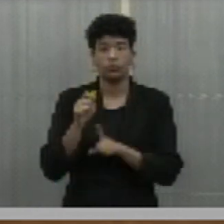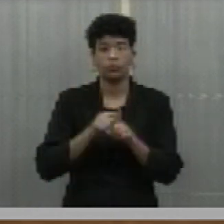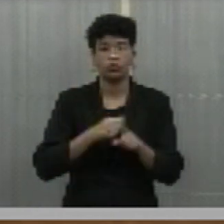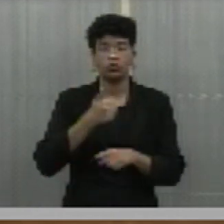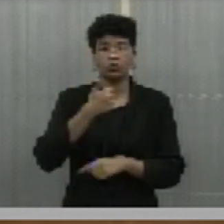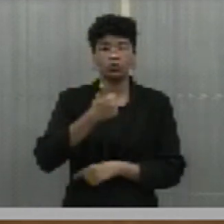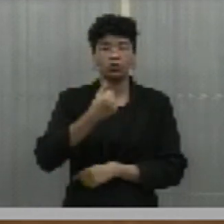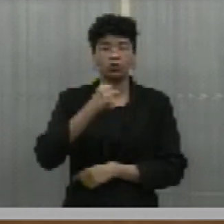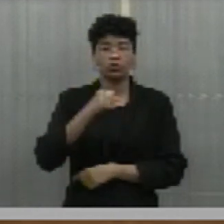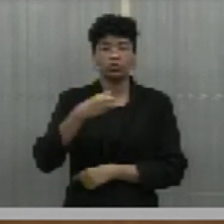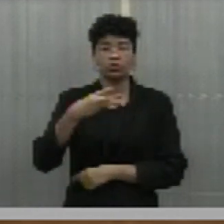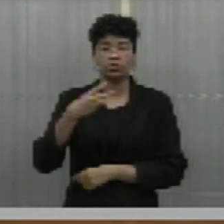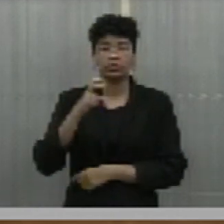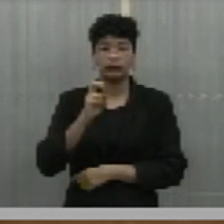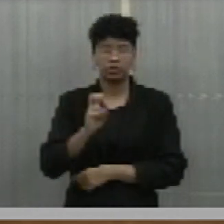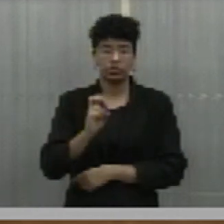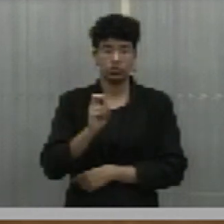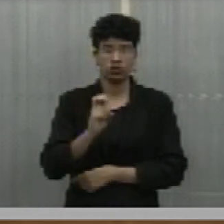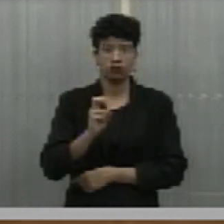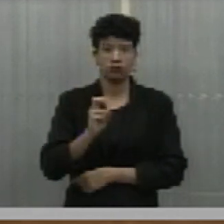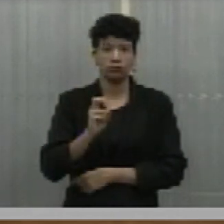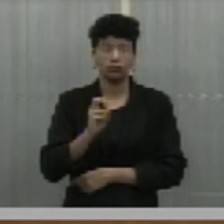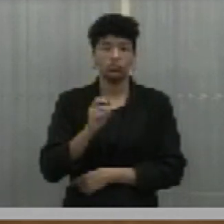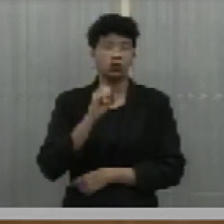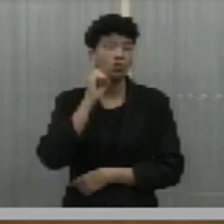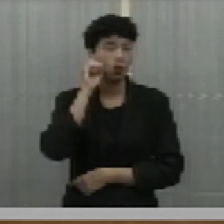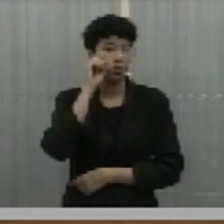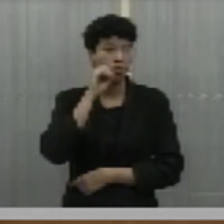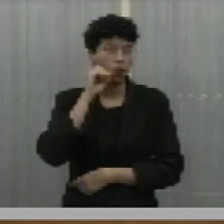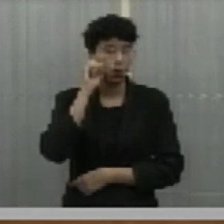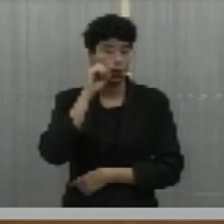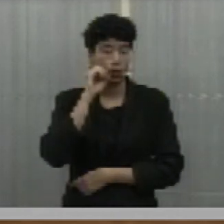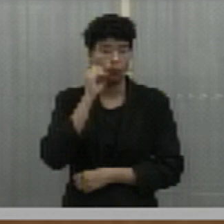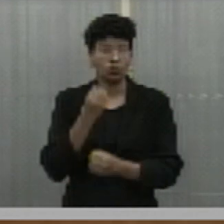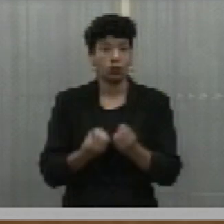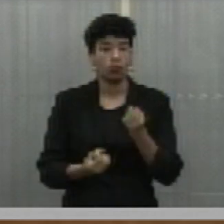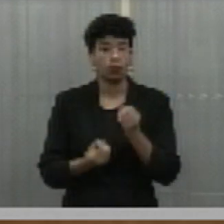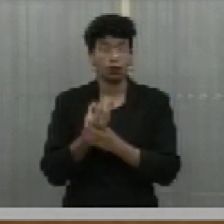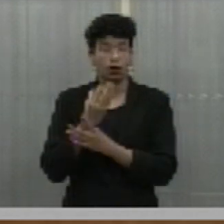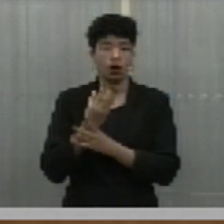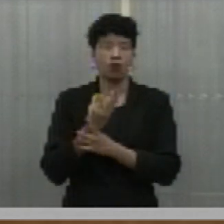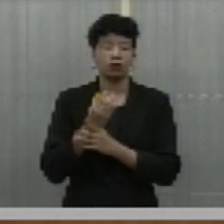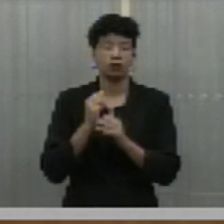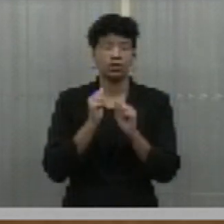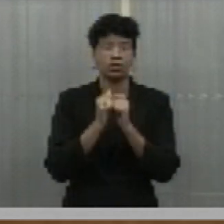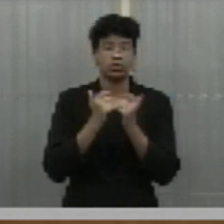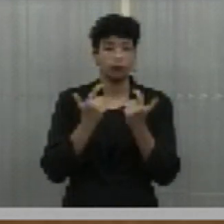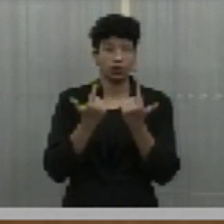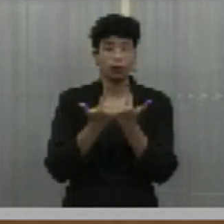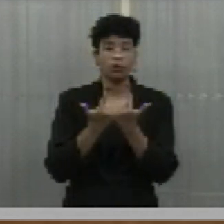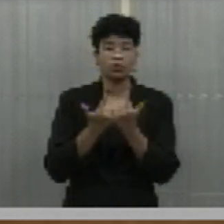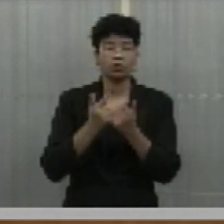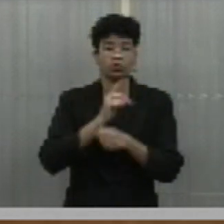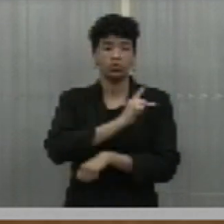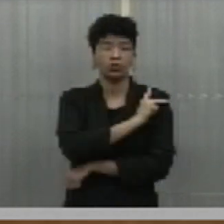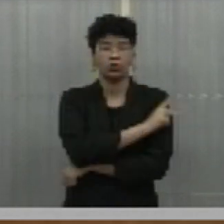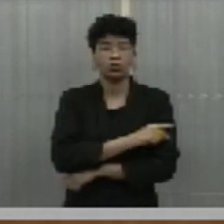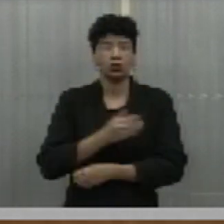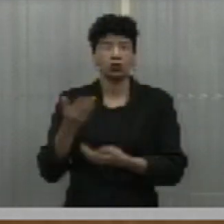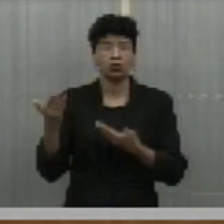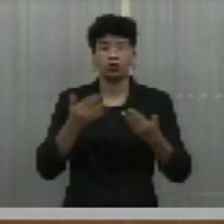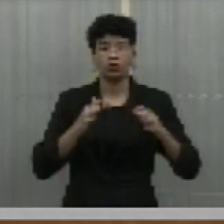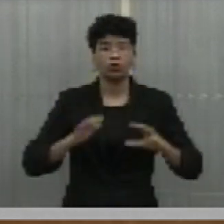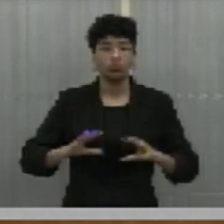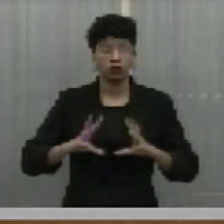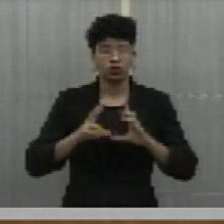1835, em Ueiras, foi instalada a Assembleia Provincial do Piauí. Convido a todos e a